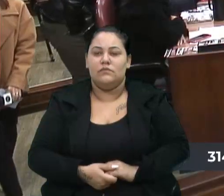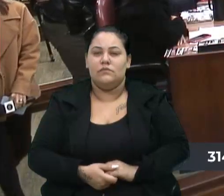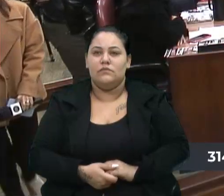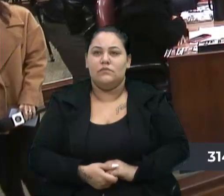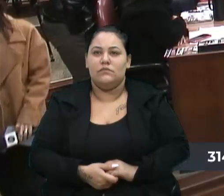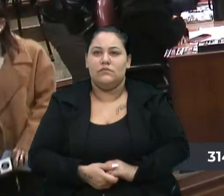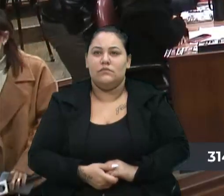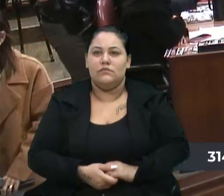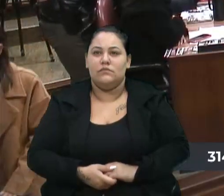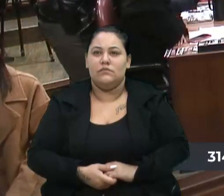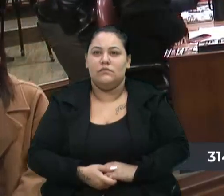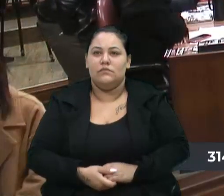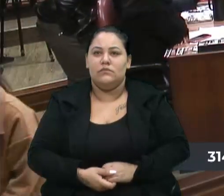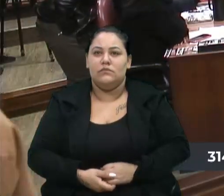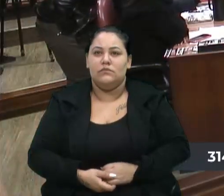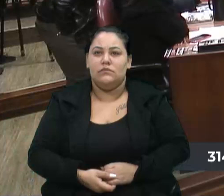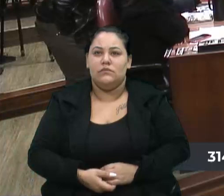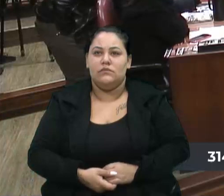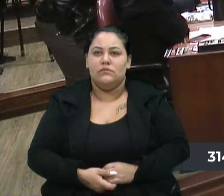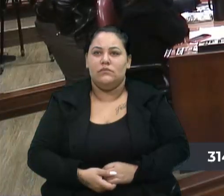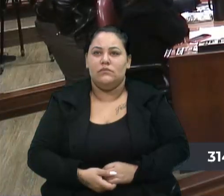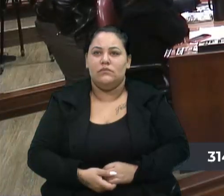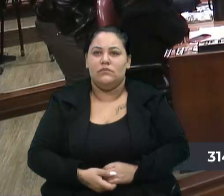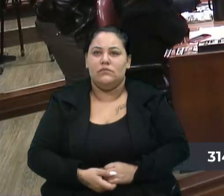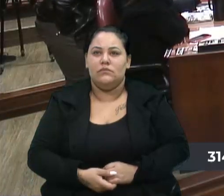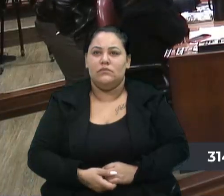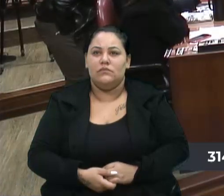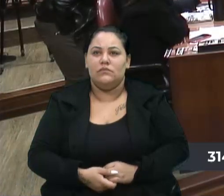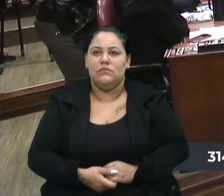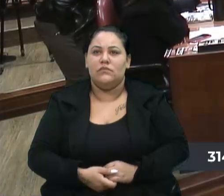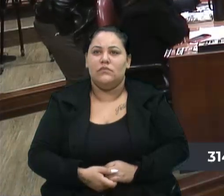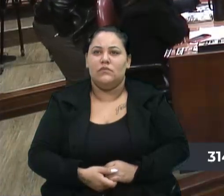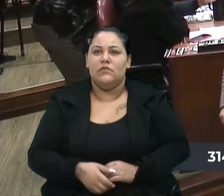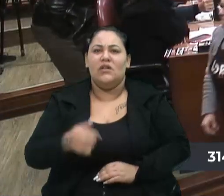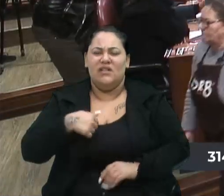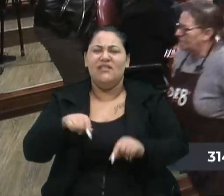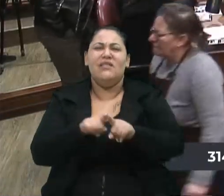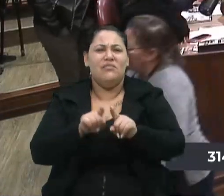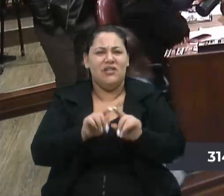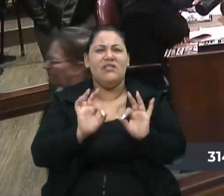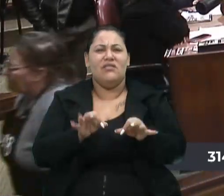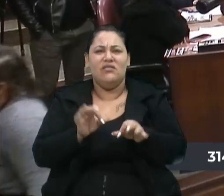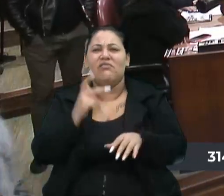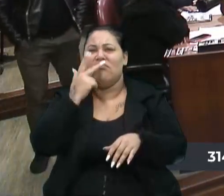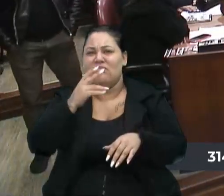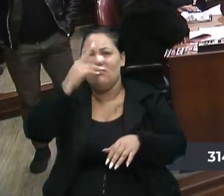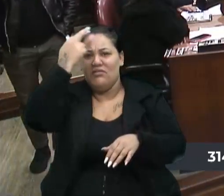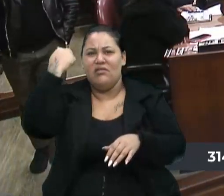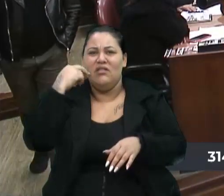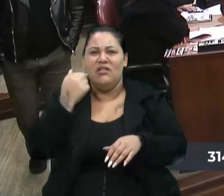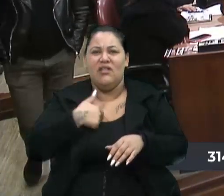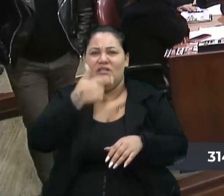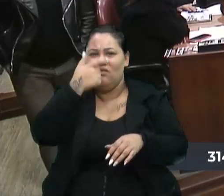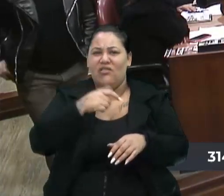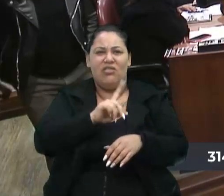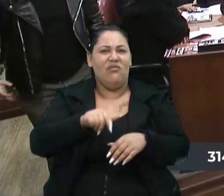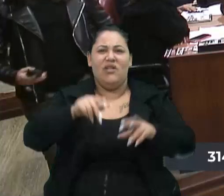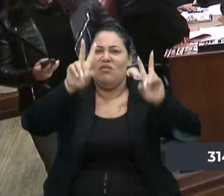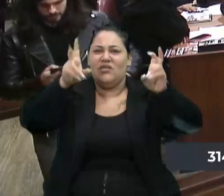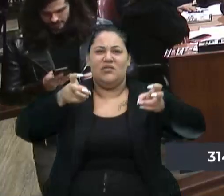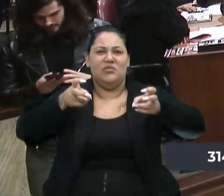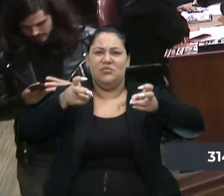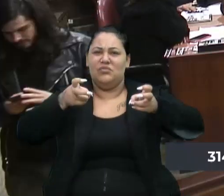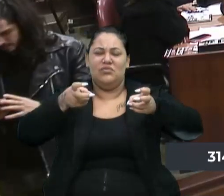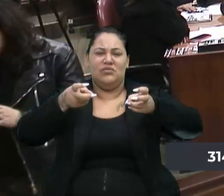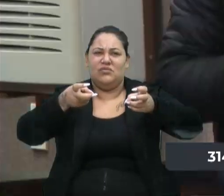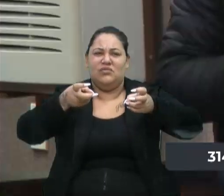Senhor presidente, vou nessa mesma atuada do colega vereador Rafael. Eu acho que não é um tema que nós